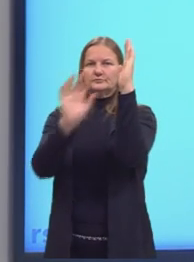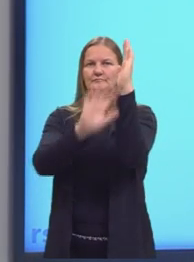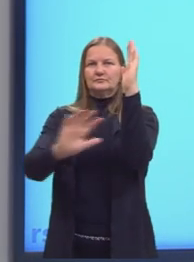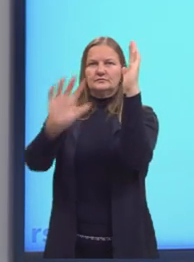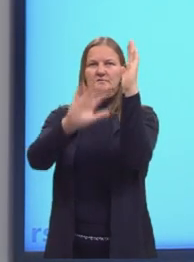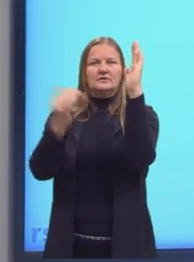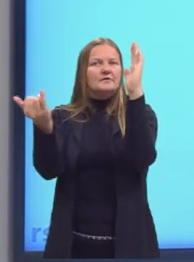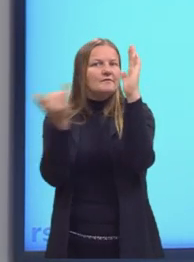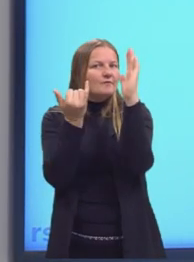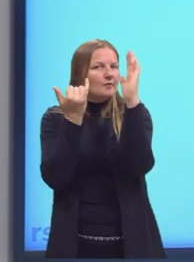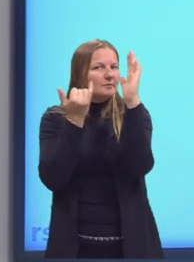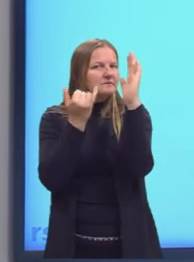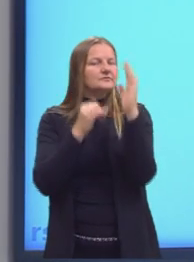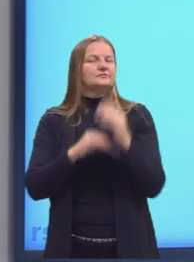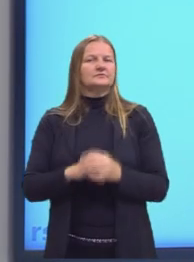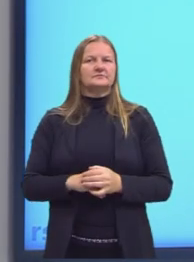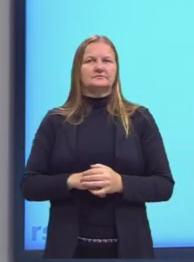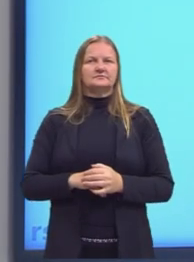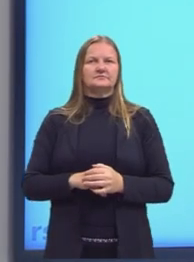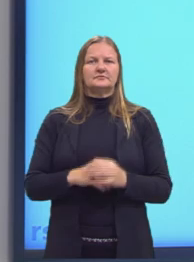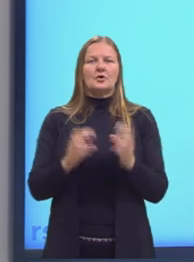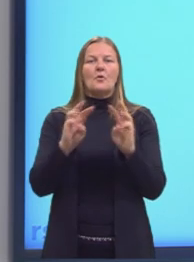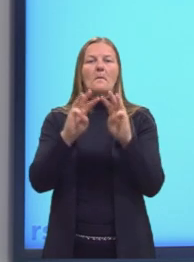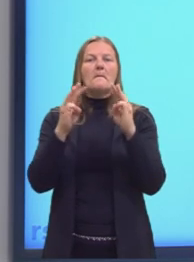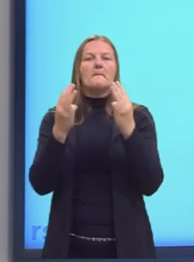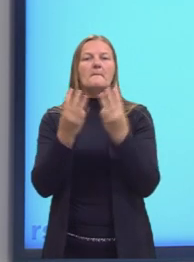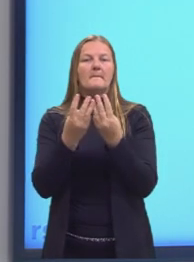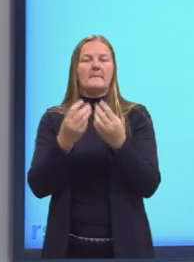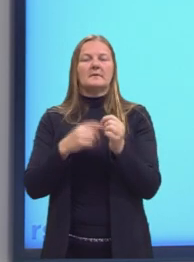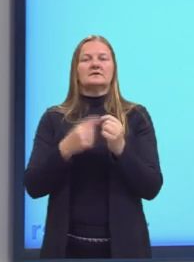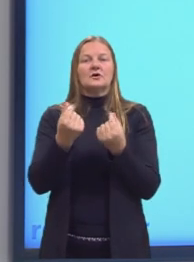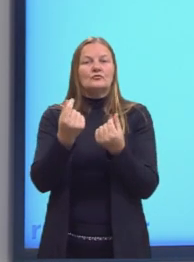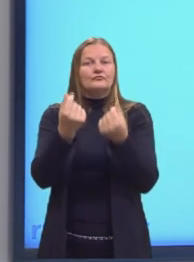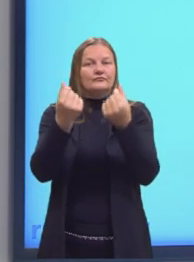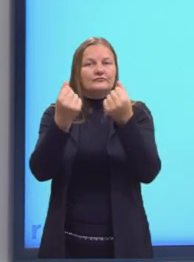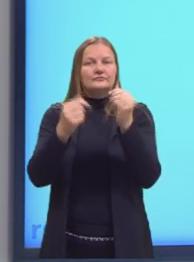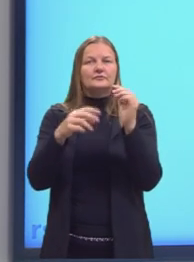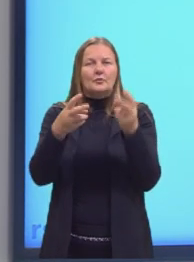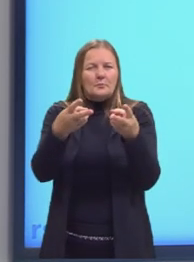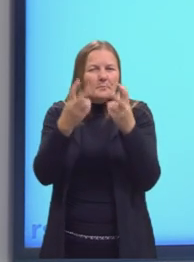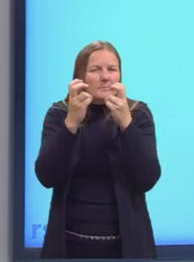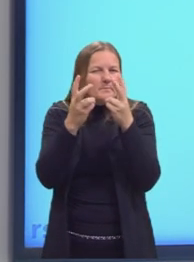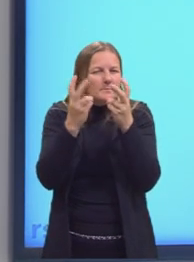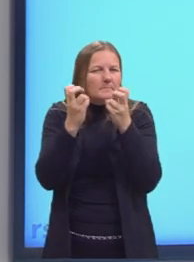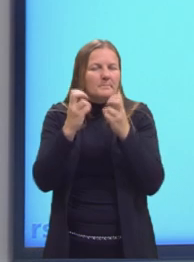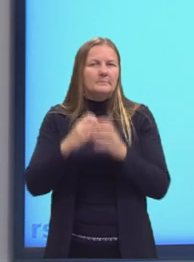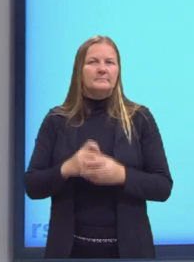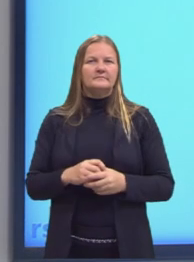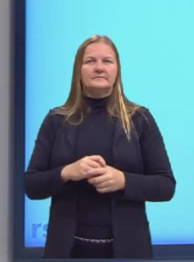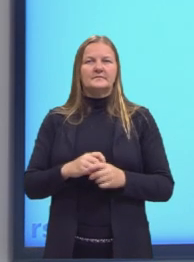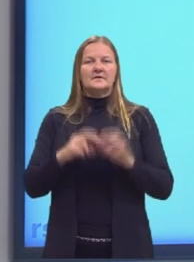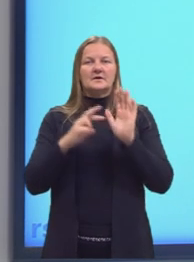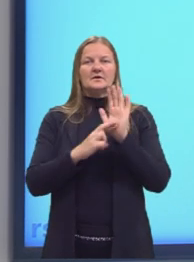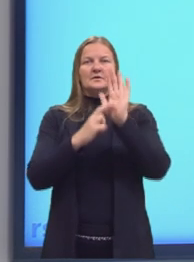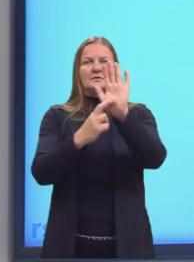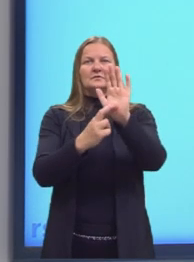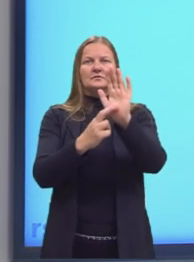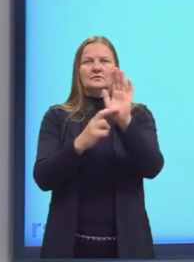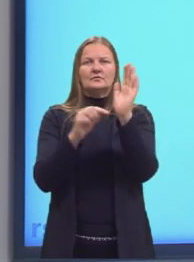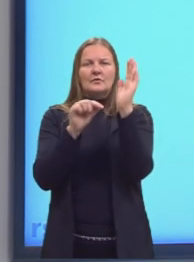vendo as informações nele, da massa, do custo, tá? E notem que aqui, ó, foi representado com